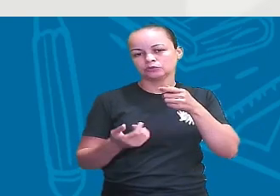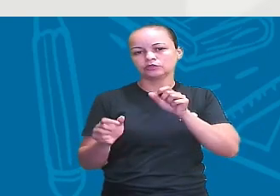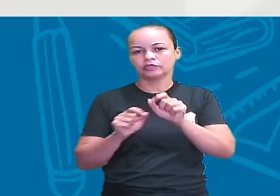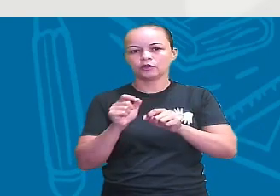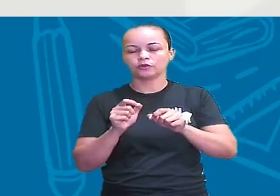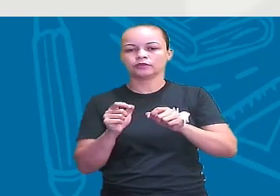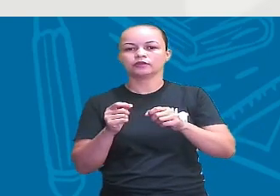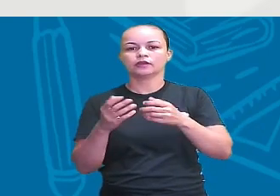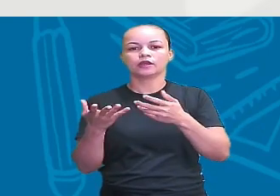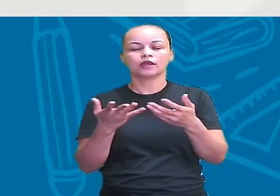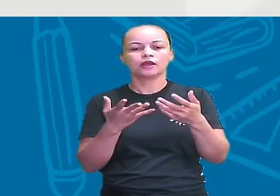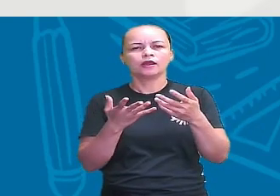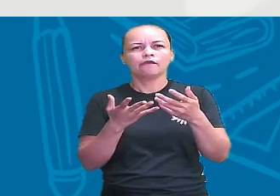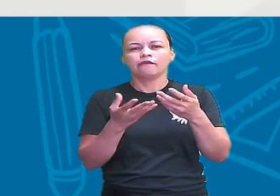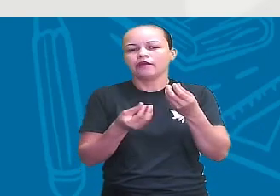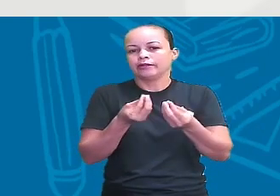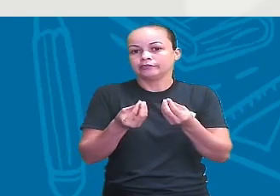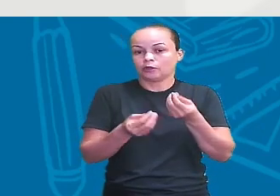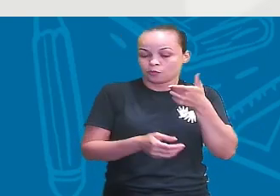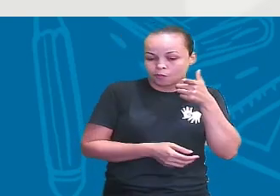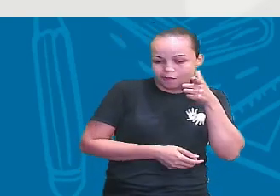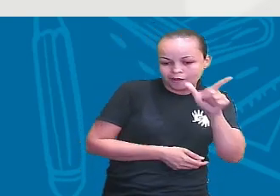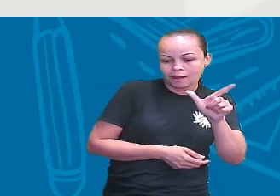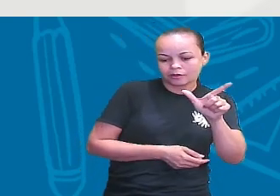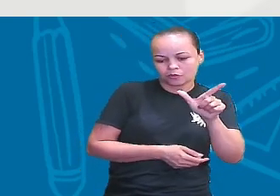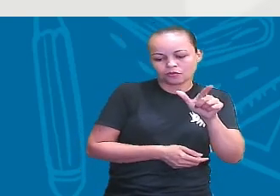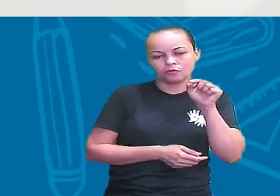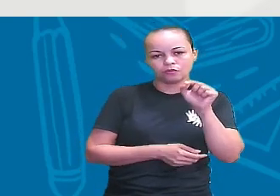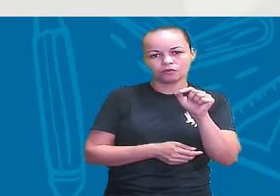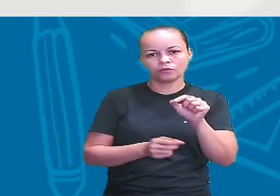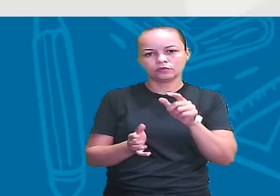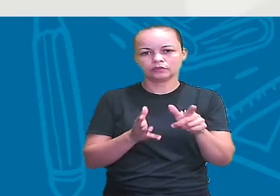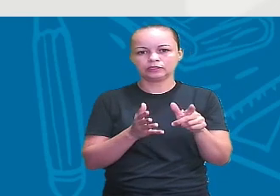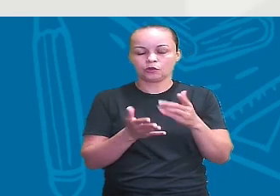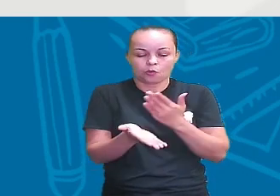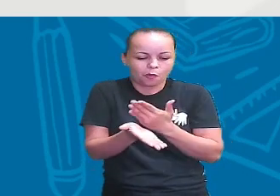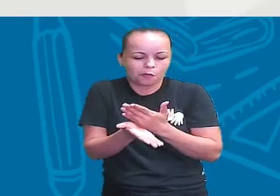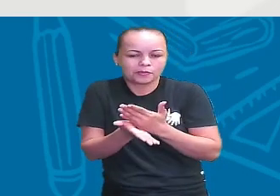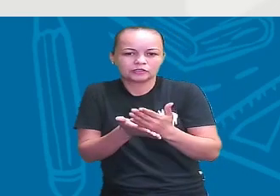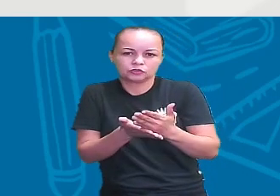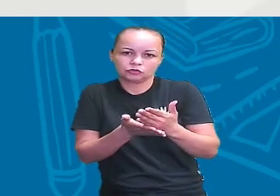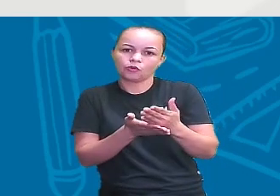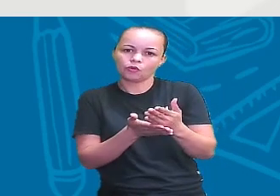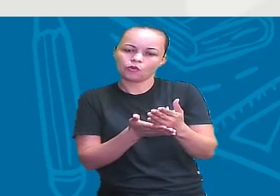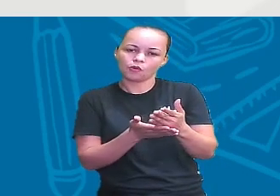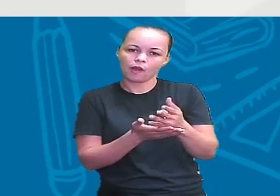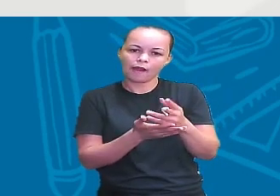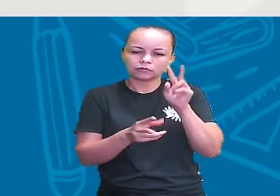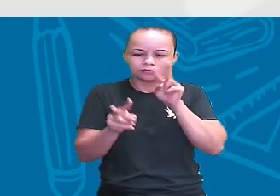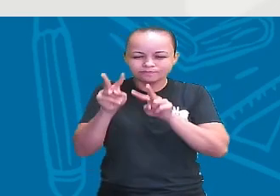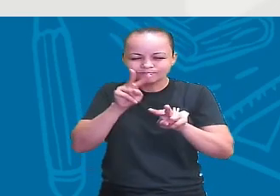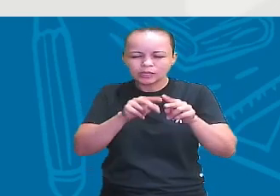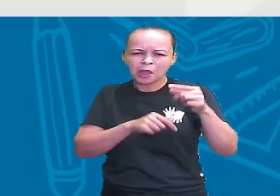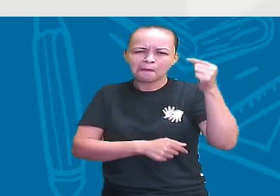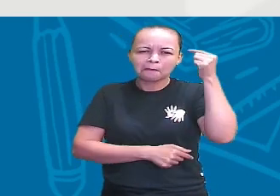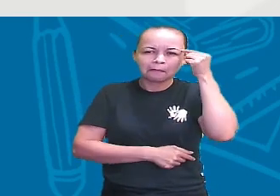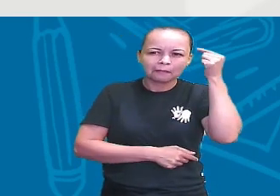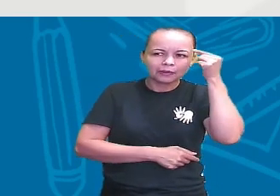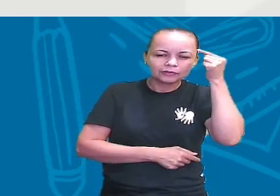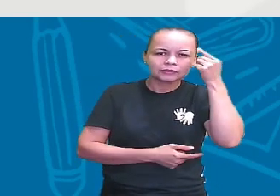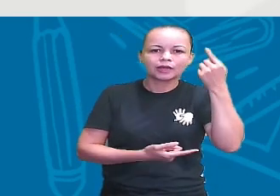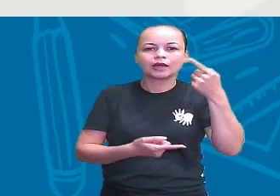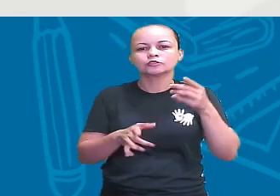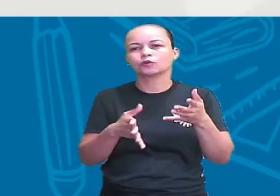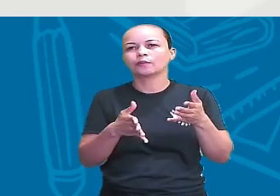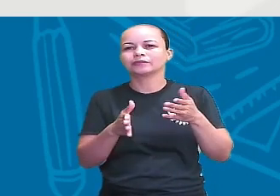tá? E aí, ele ganhou, esse sítio arqueológico, ele começou a ser visto, né? A ser pensado a partir